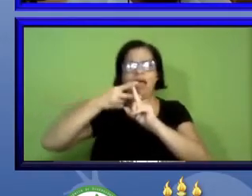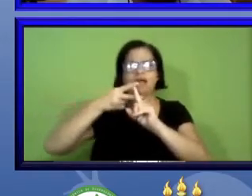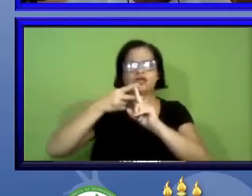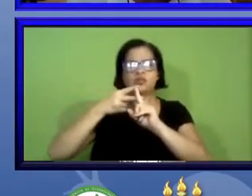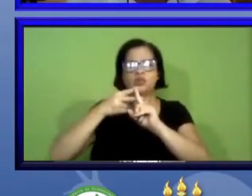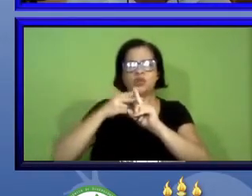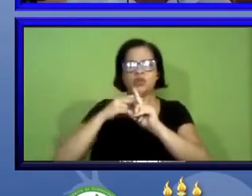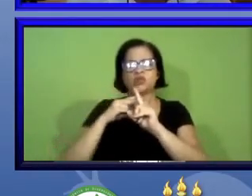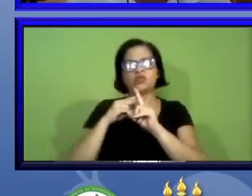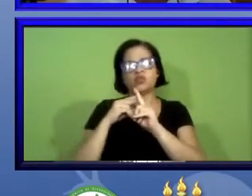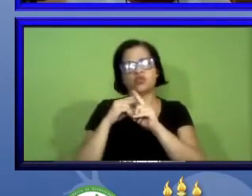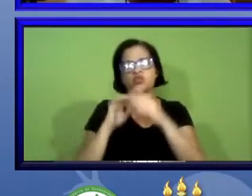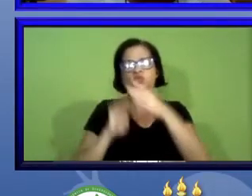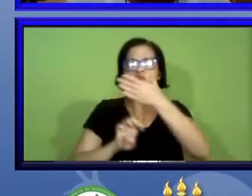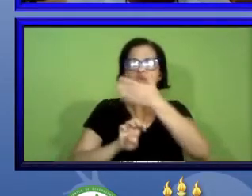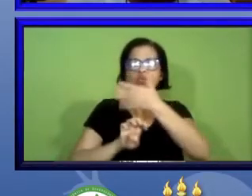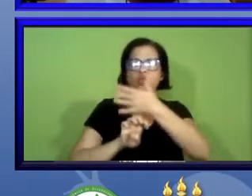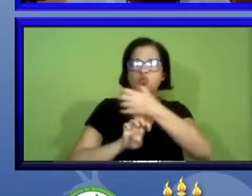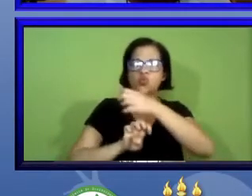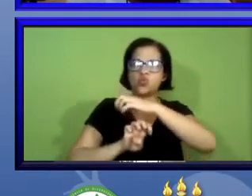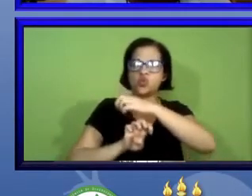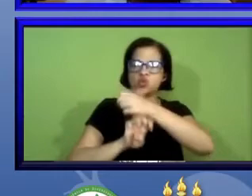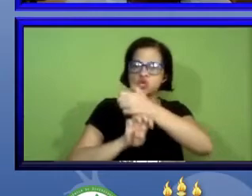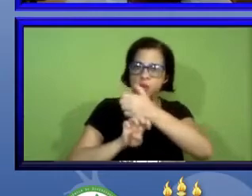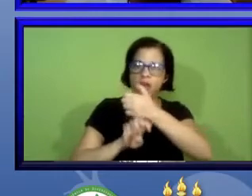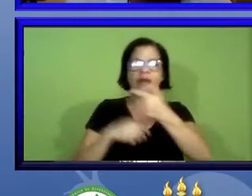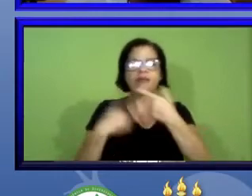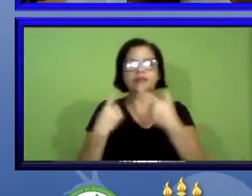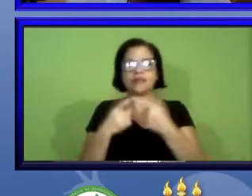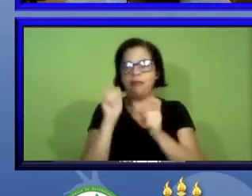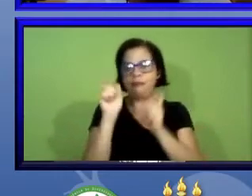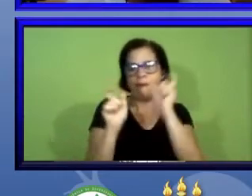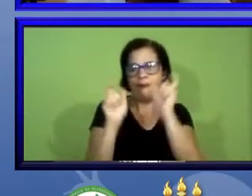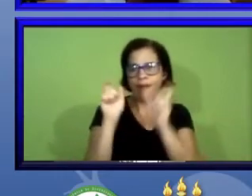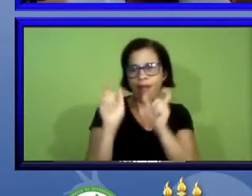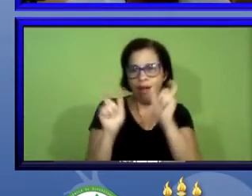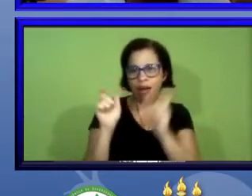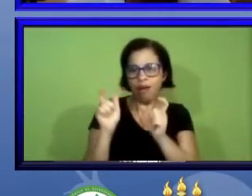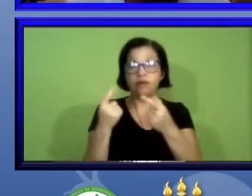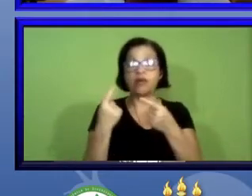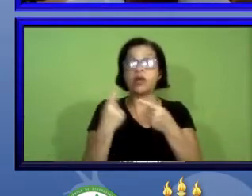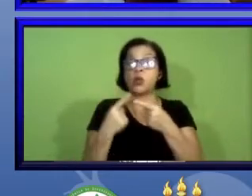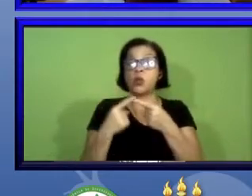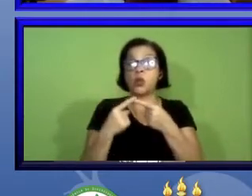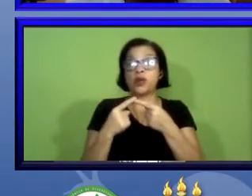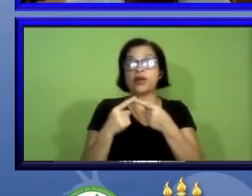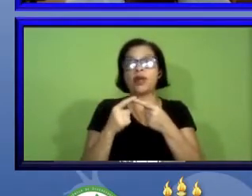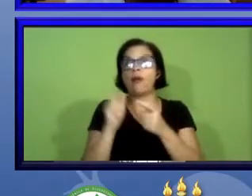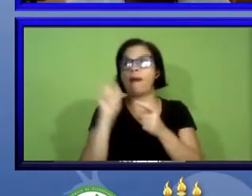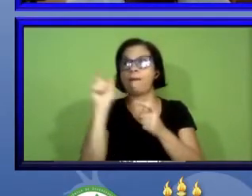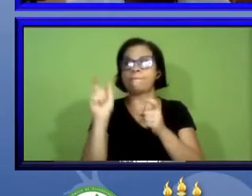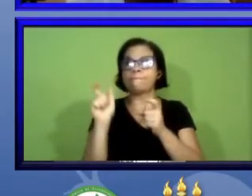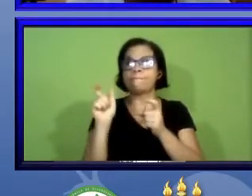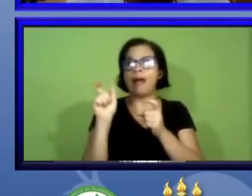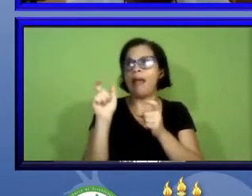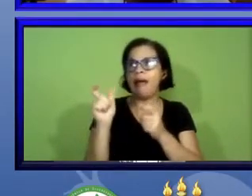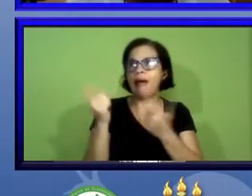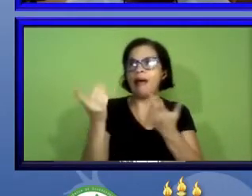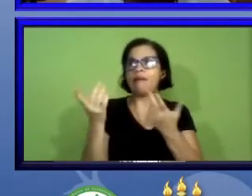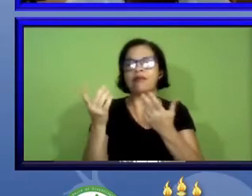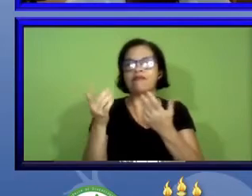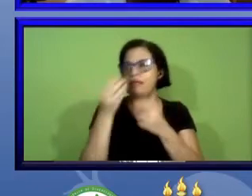sobre os seus sinônimos porque não é porque é um sinônimo que você vai